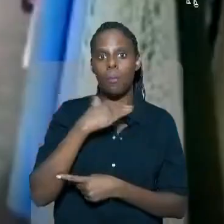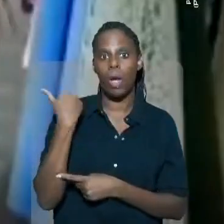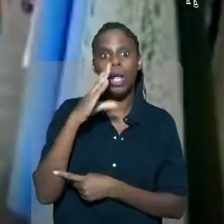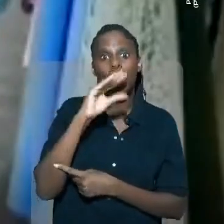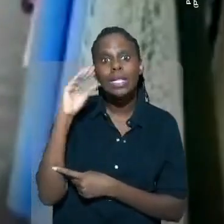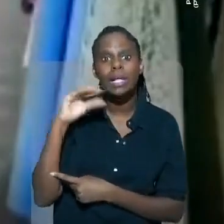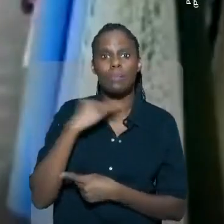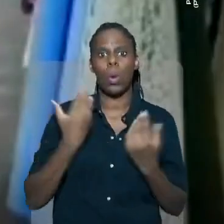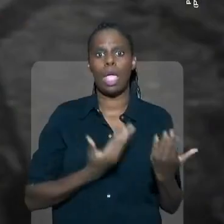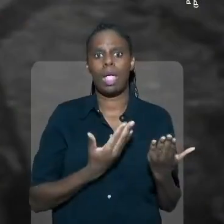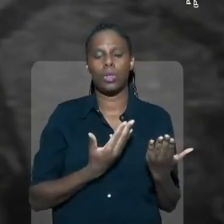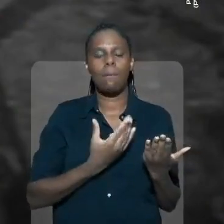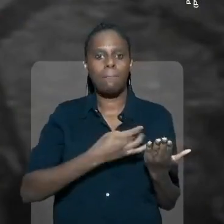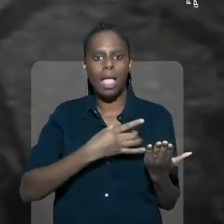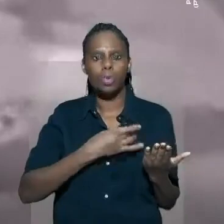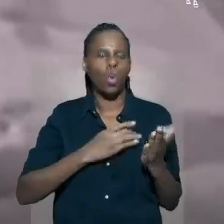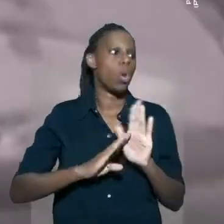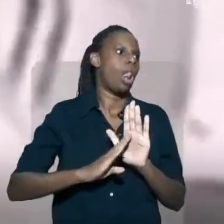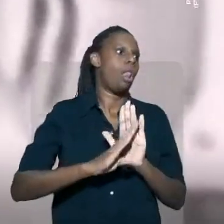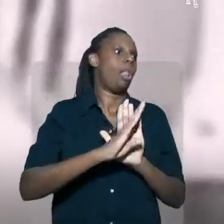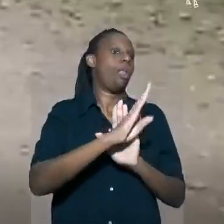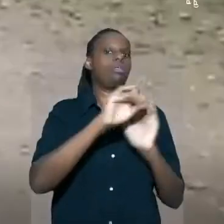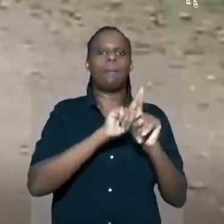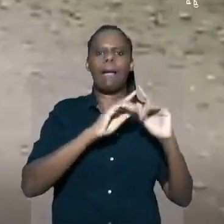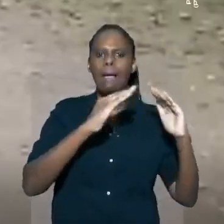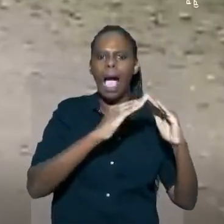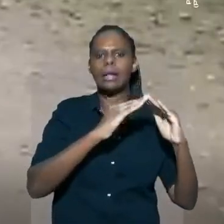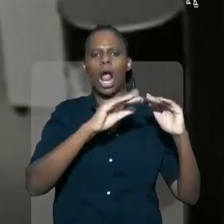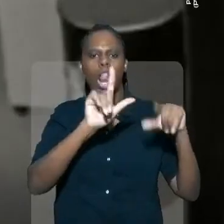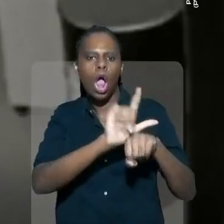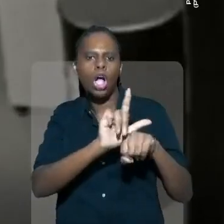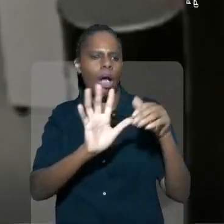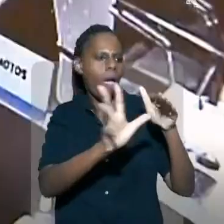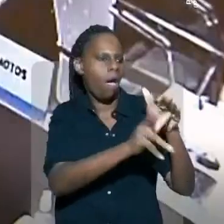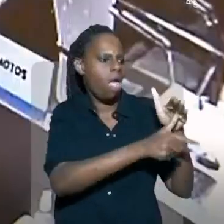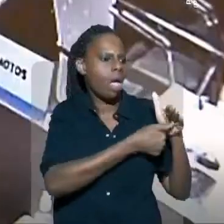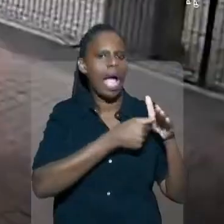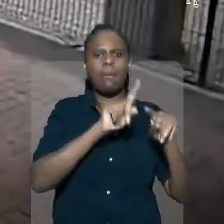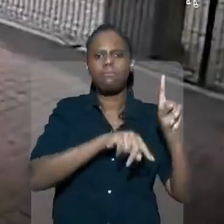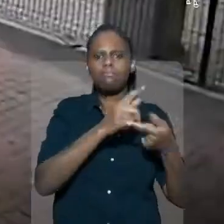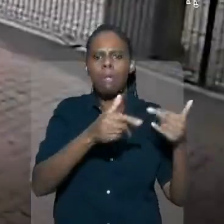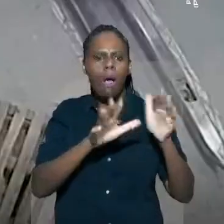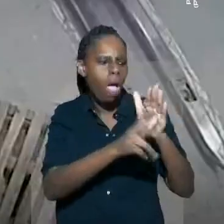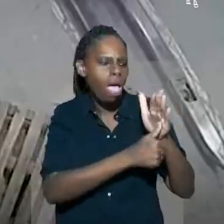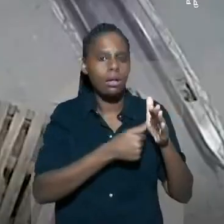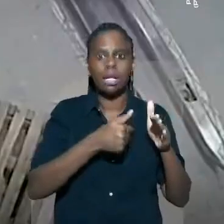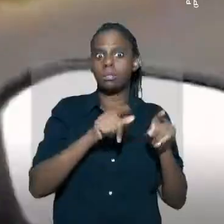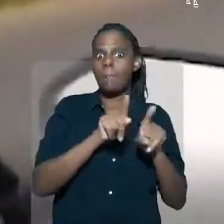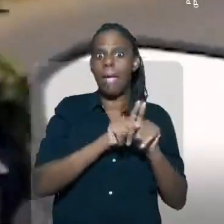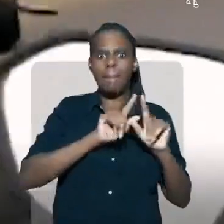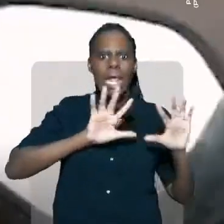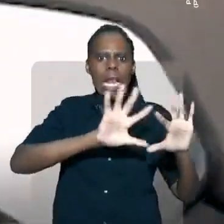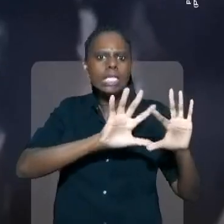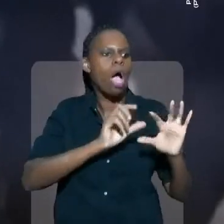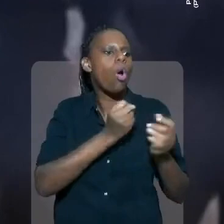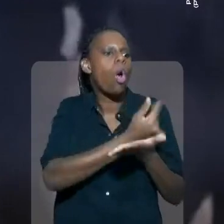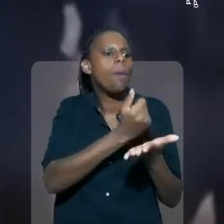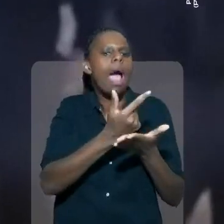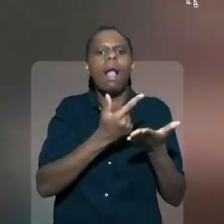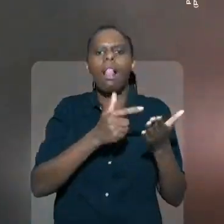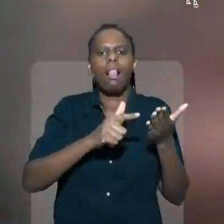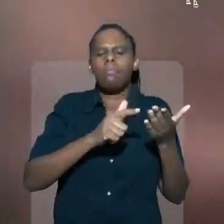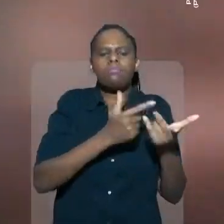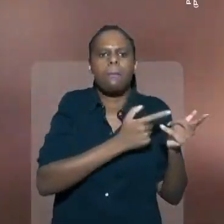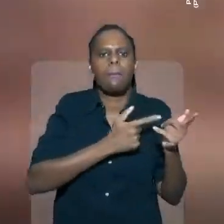morrendo. Adolescentes morrendo. O medo aumentou. Roubo de casa, de lojas, roubo de cargas. Bandidos e milícias